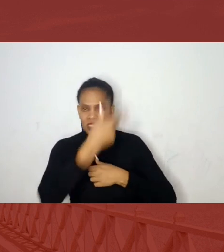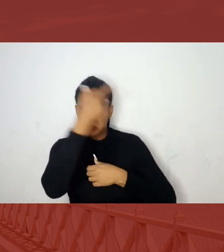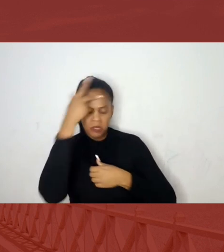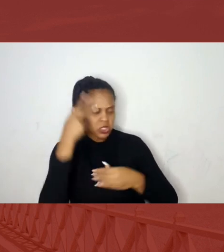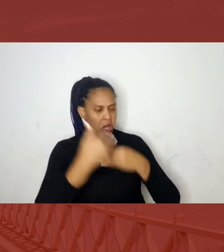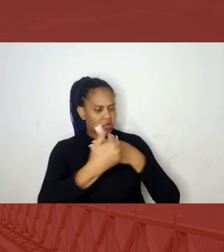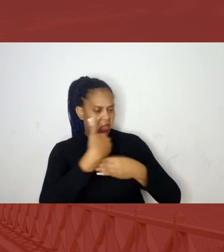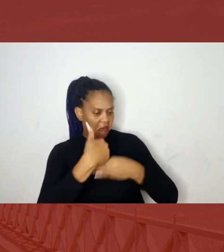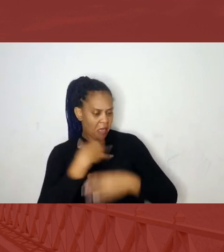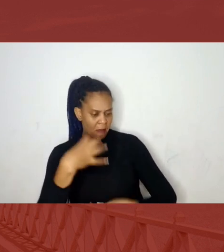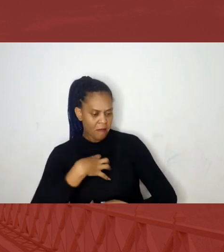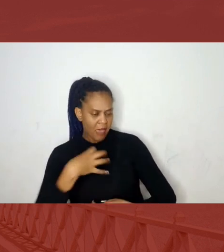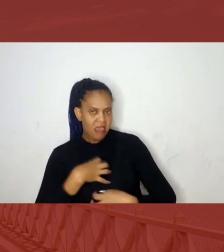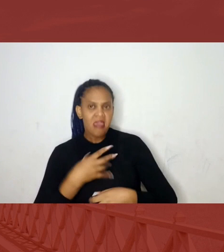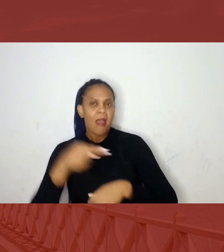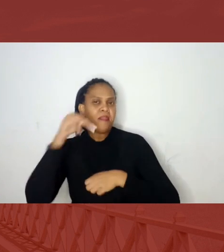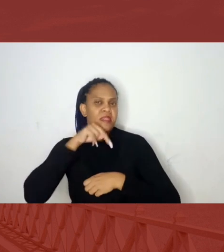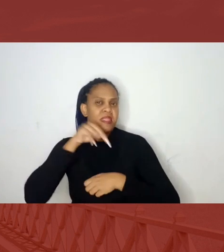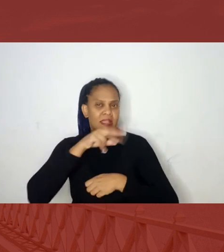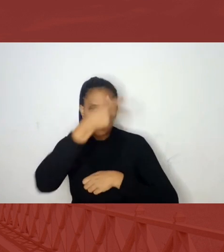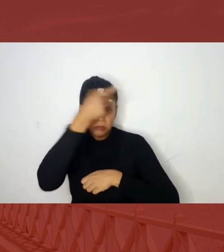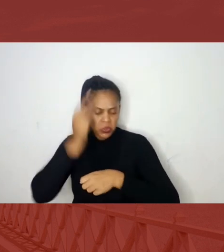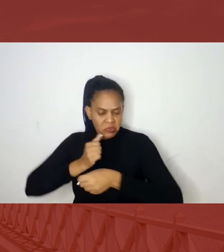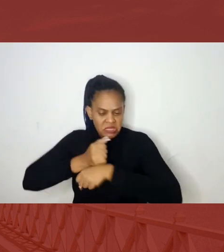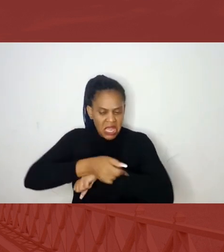que foram escravizadas lá, que outros eram